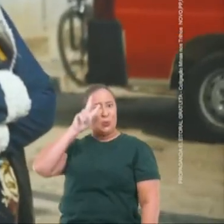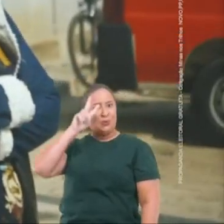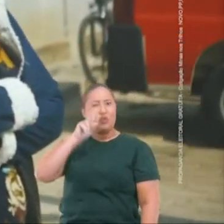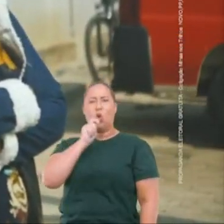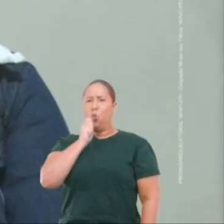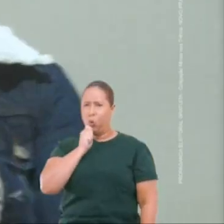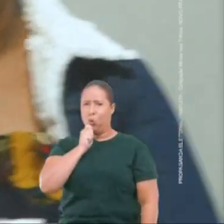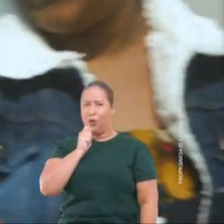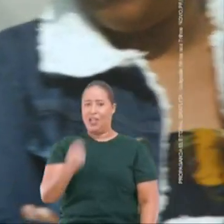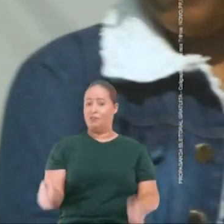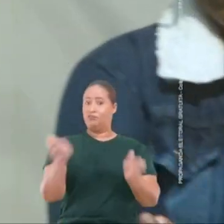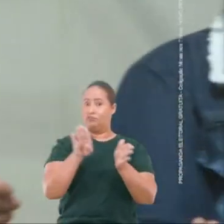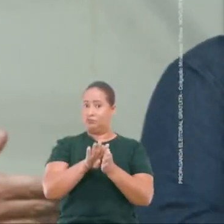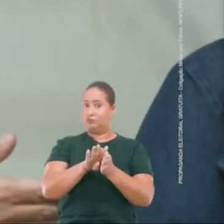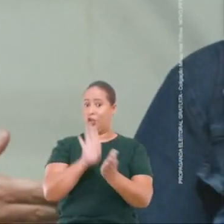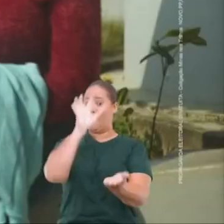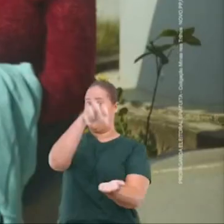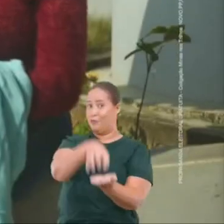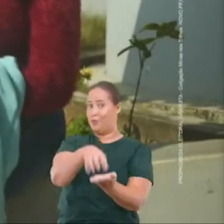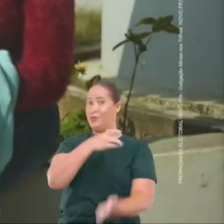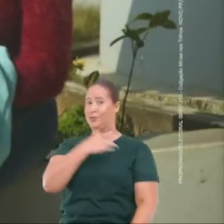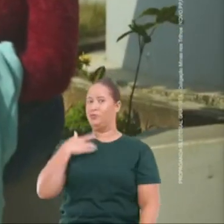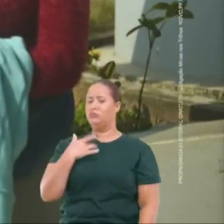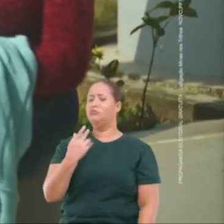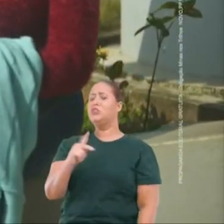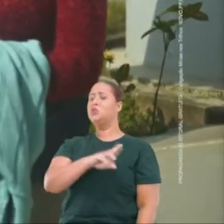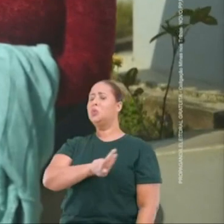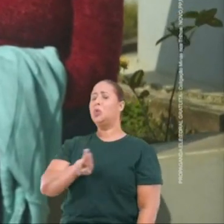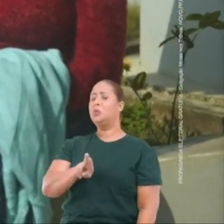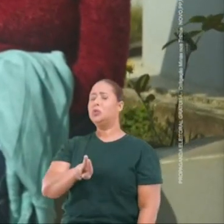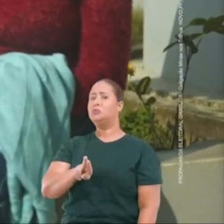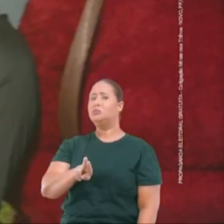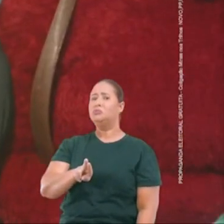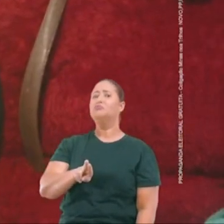Loucura, loucura. Luciano Huck, prazer, tudo bem? Vicente, você ficava aqui, ó.